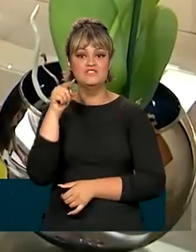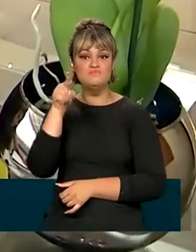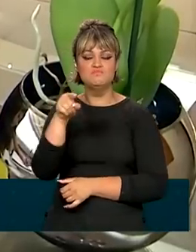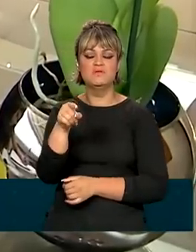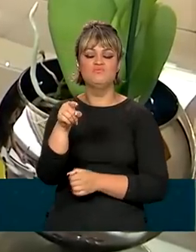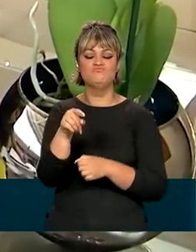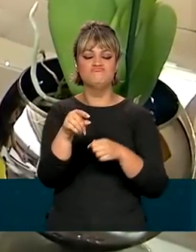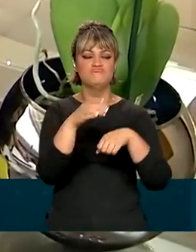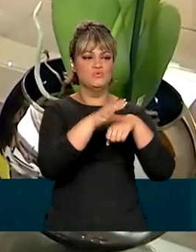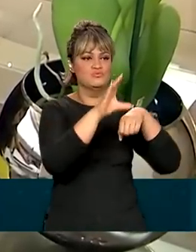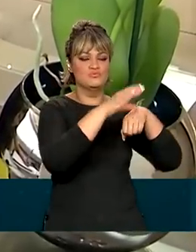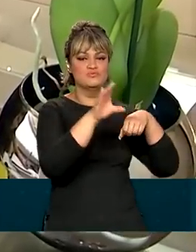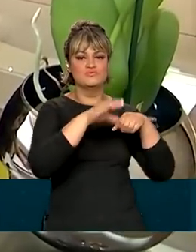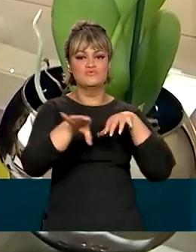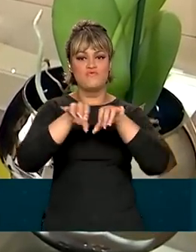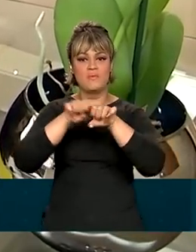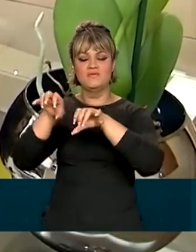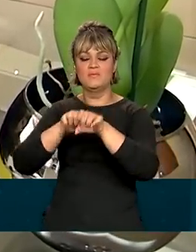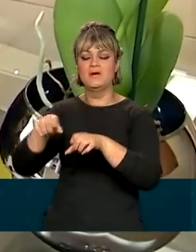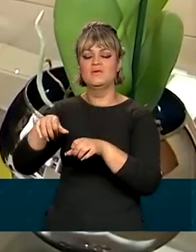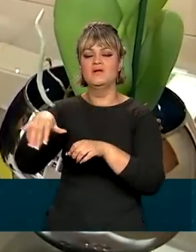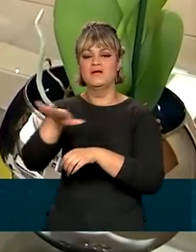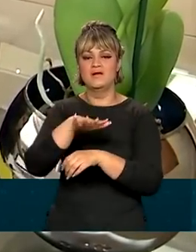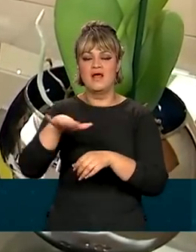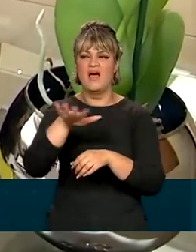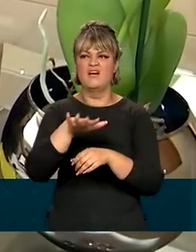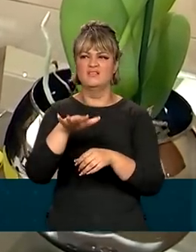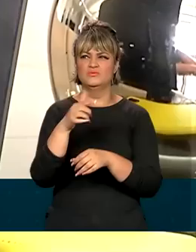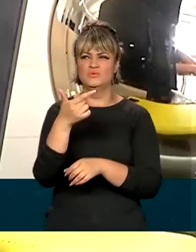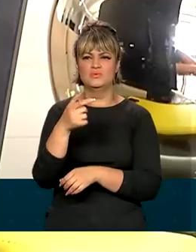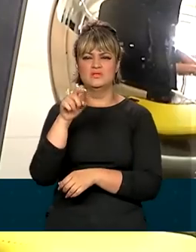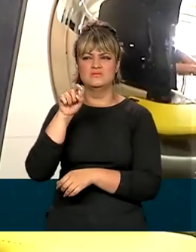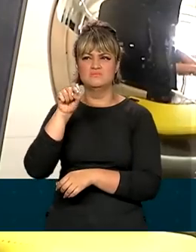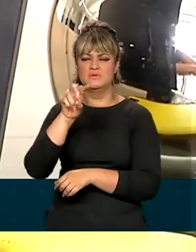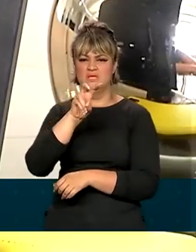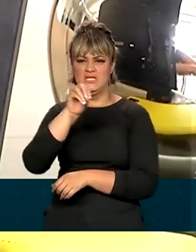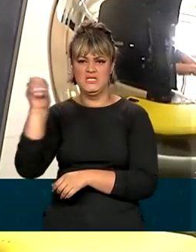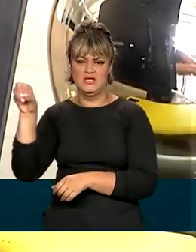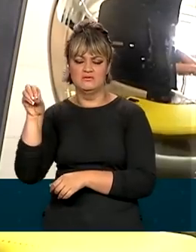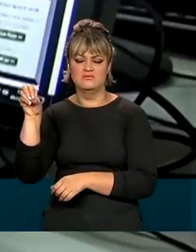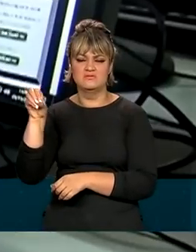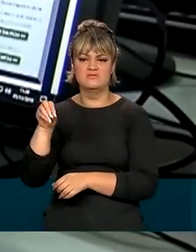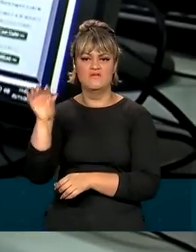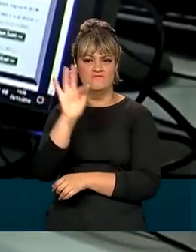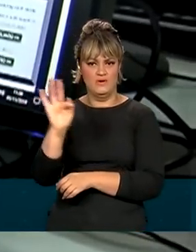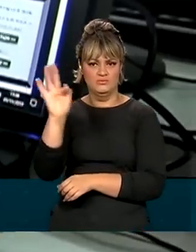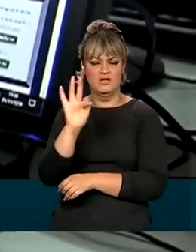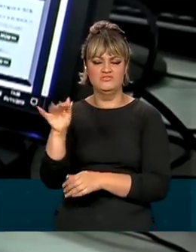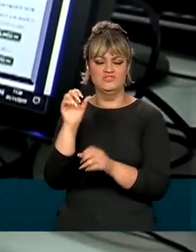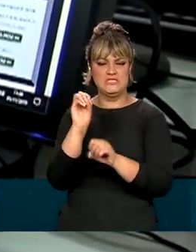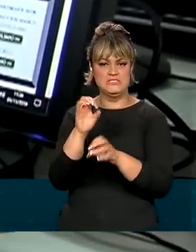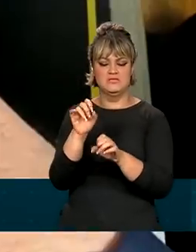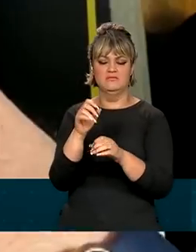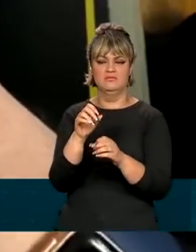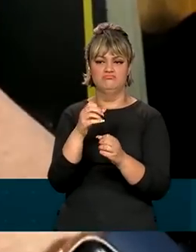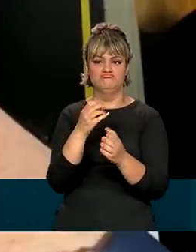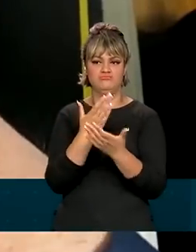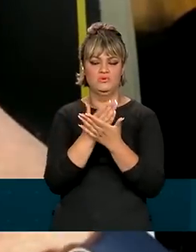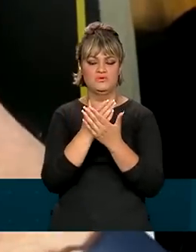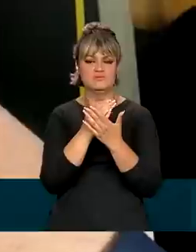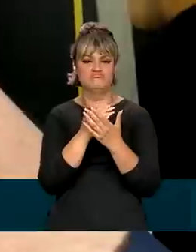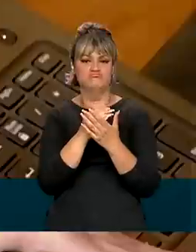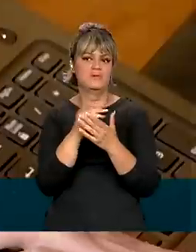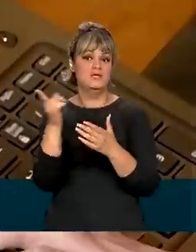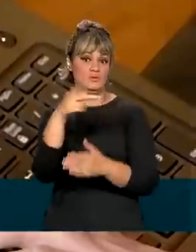cursos de graduação no Brasil oferecidos em 2.500 instituições de educação superior, 87% delas